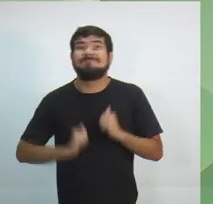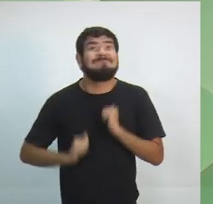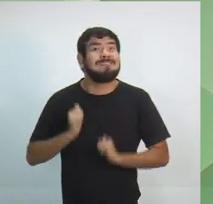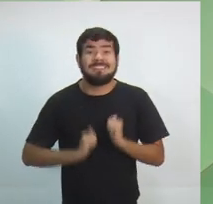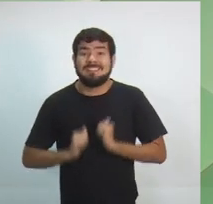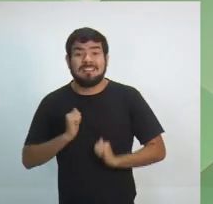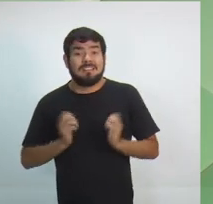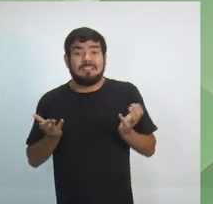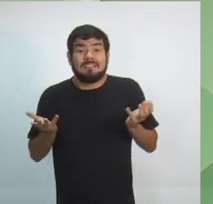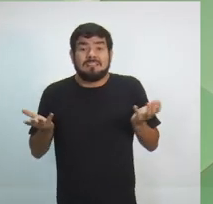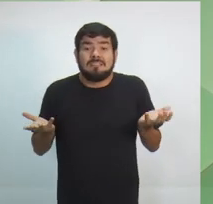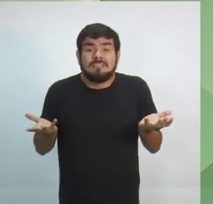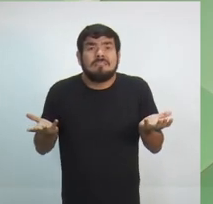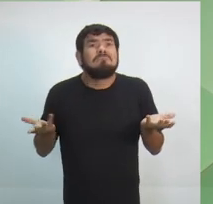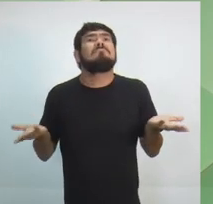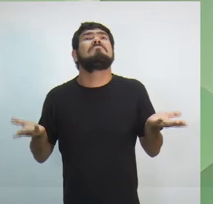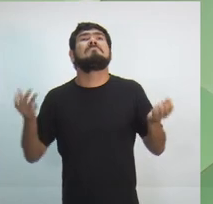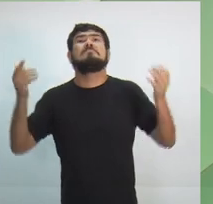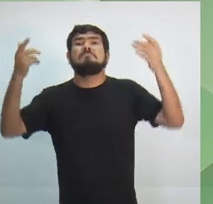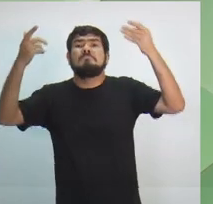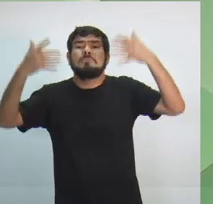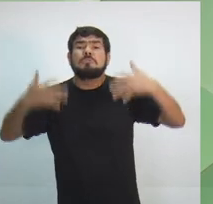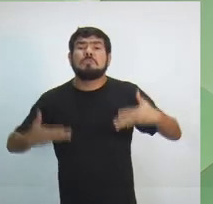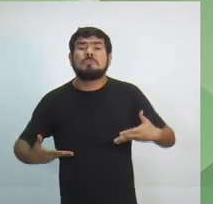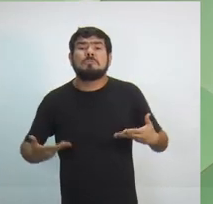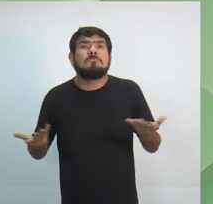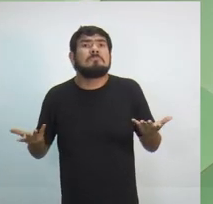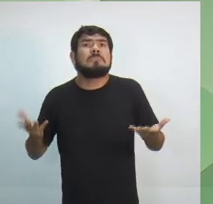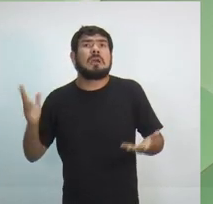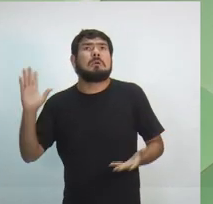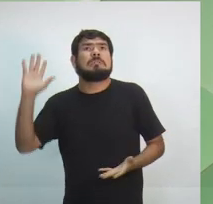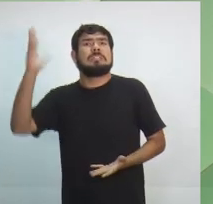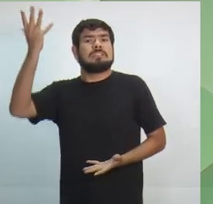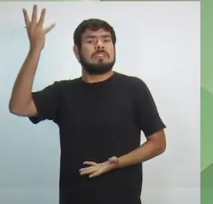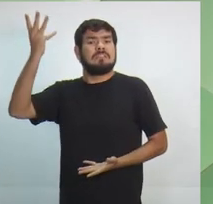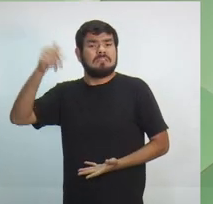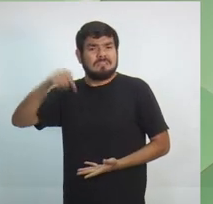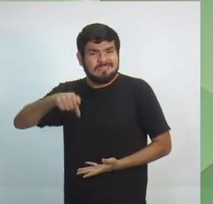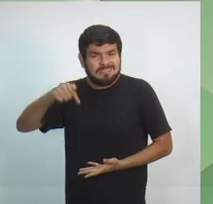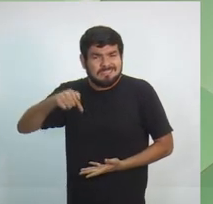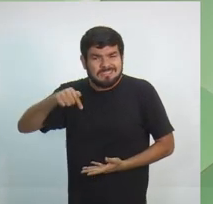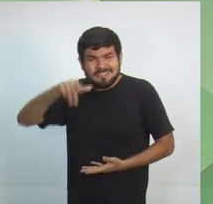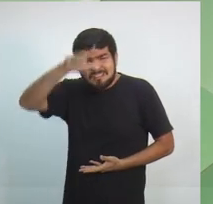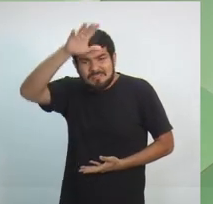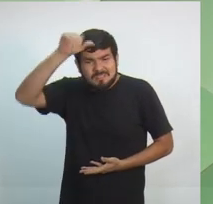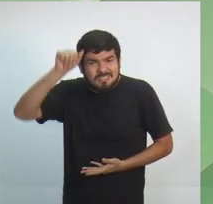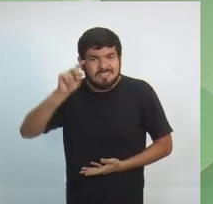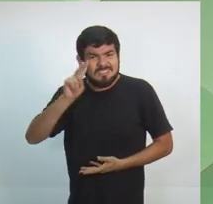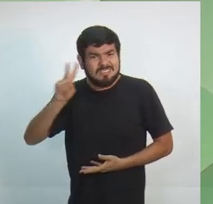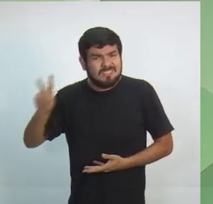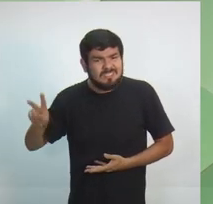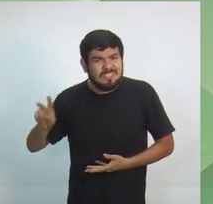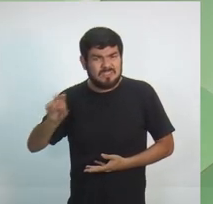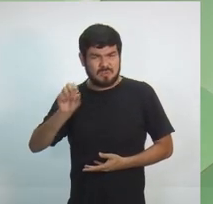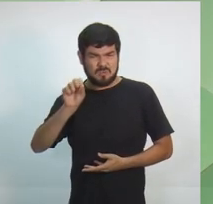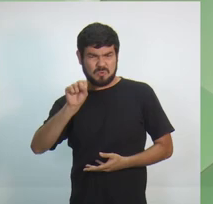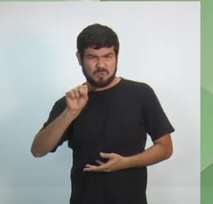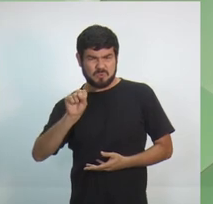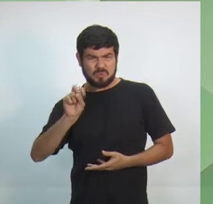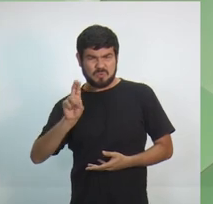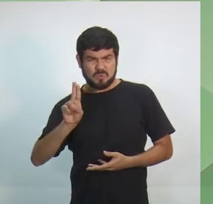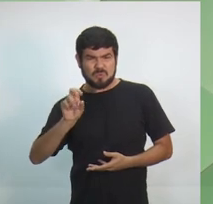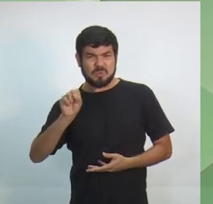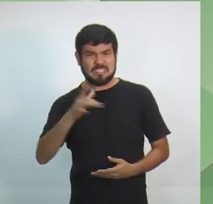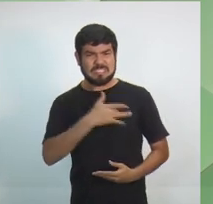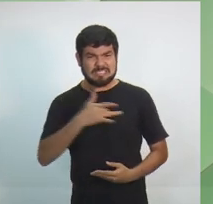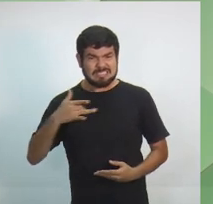para que ele possa nos explicar qual foi a casa que ele arrumou. Eu estou vendo um sistema de saúde quebrado, falido. Recentemente fui